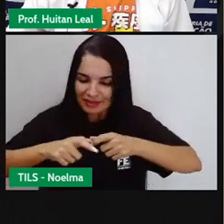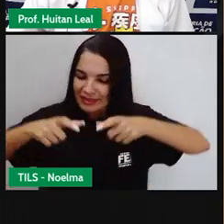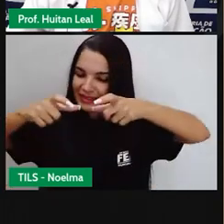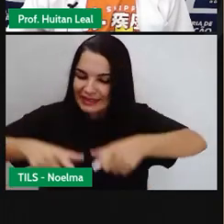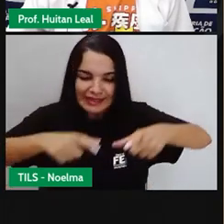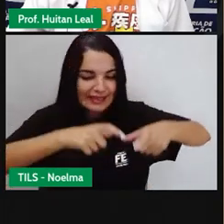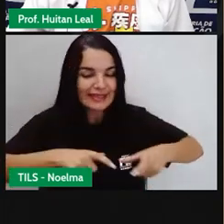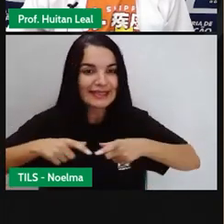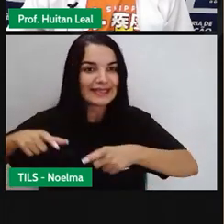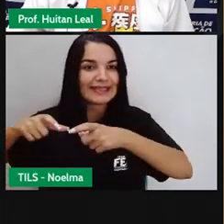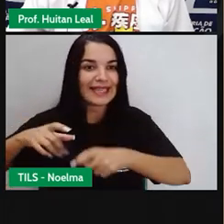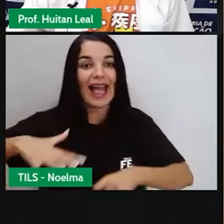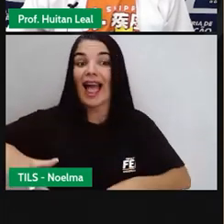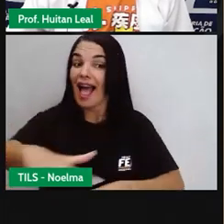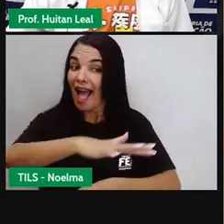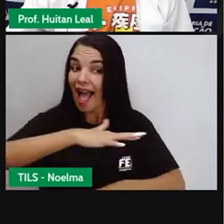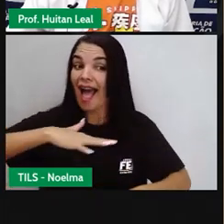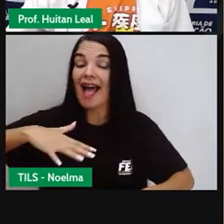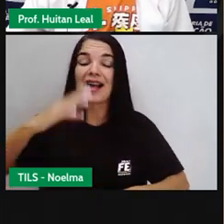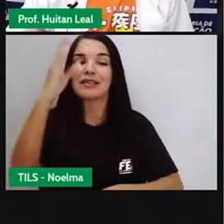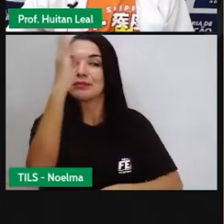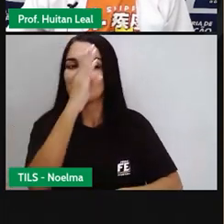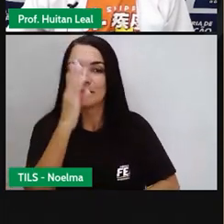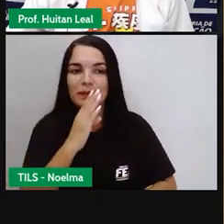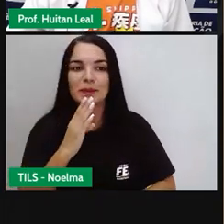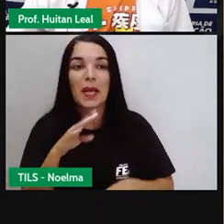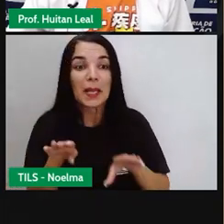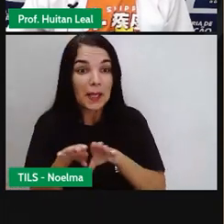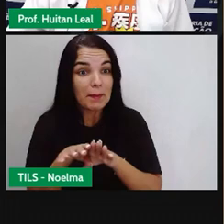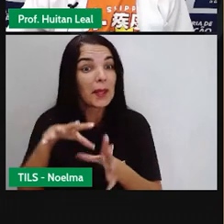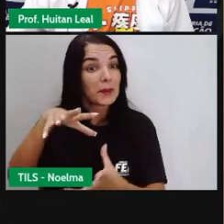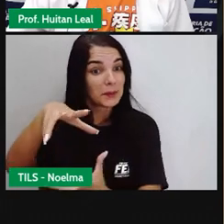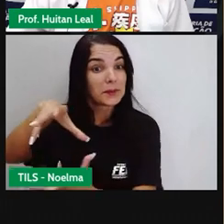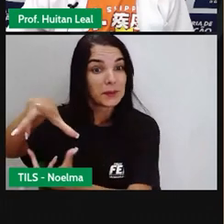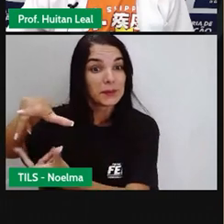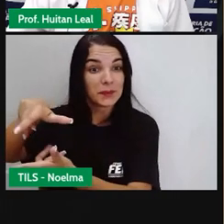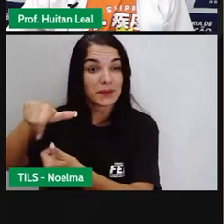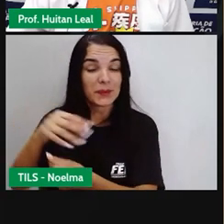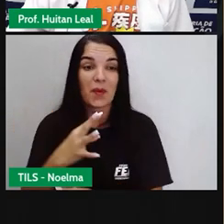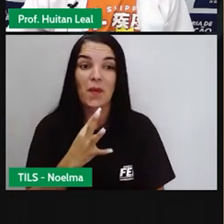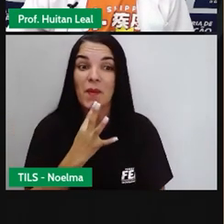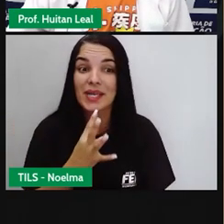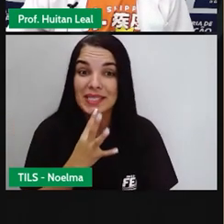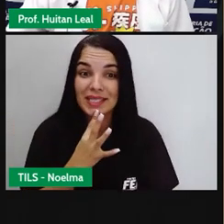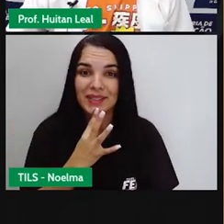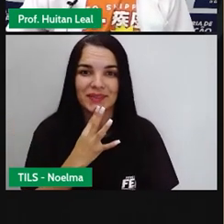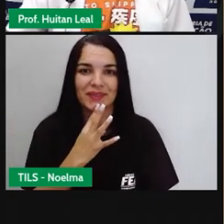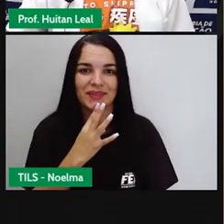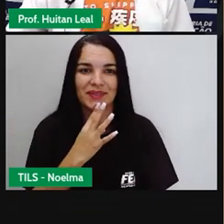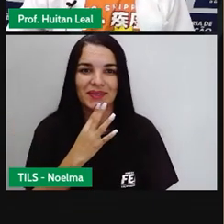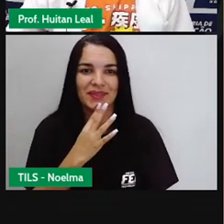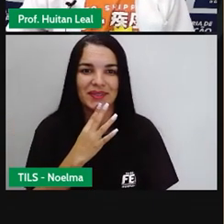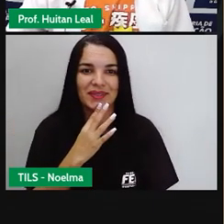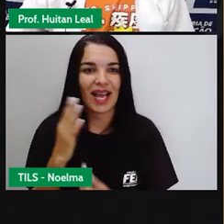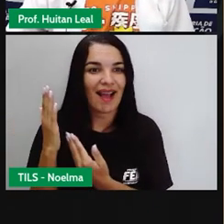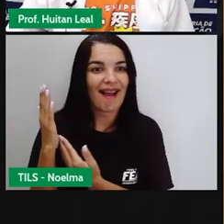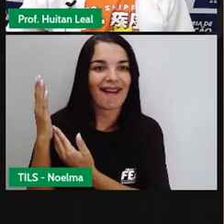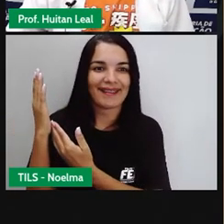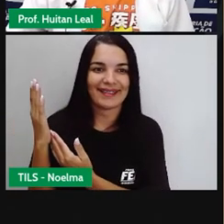em âmbito nacional e até internacional. Então, eu